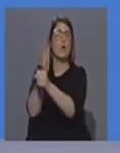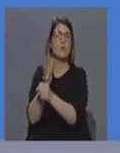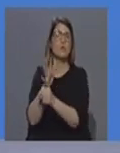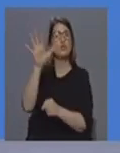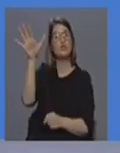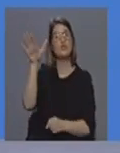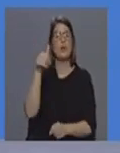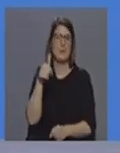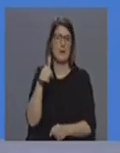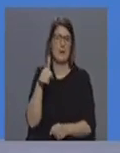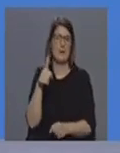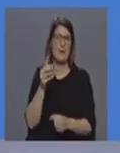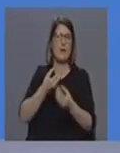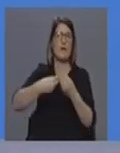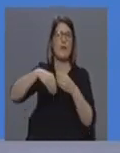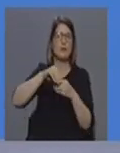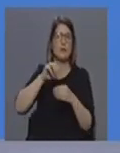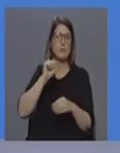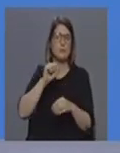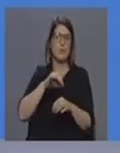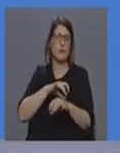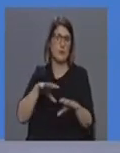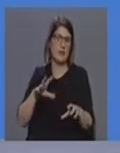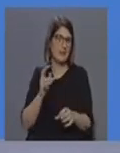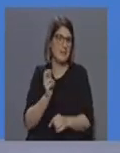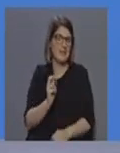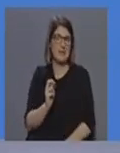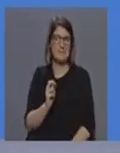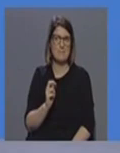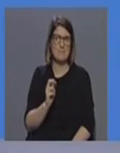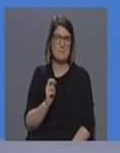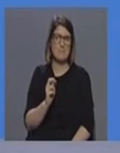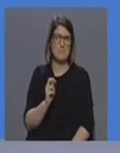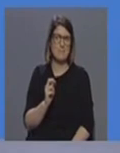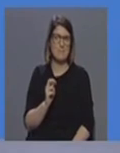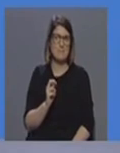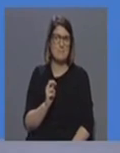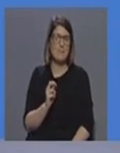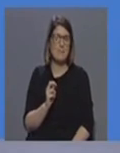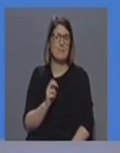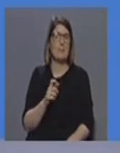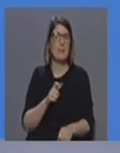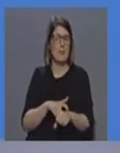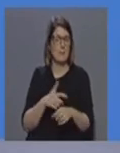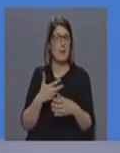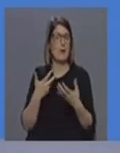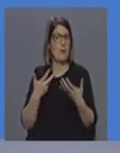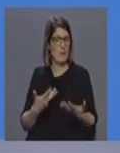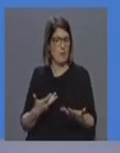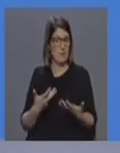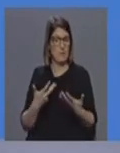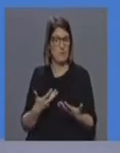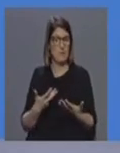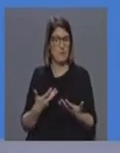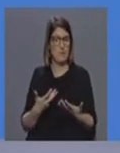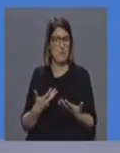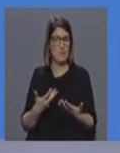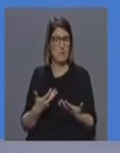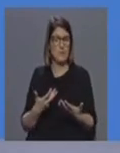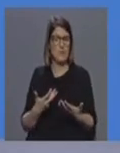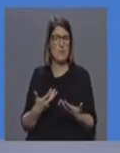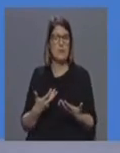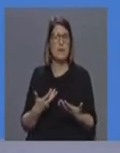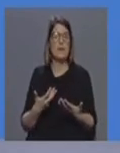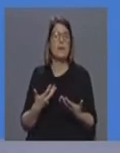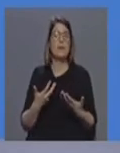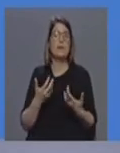reforço do H8 Neste momento também nós temos